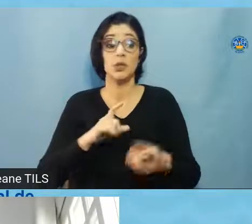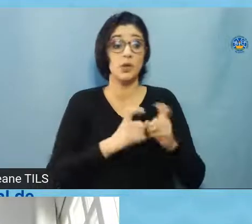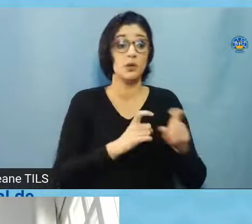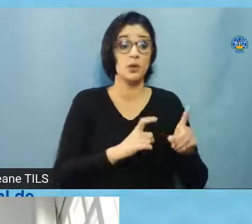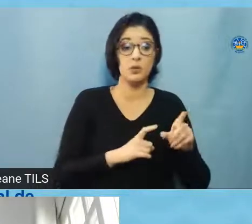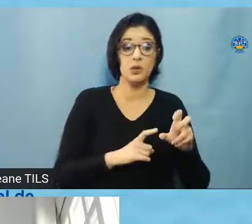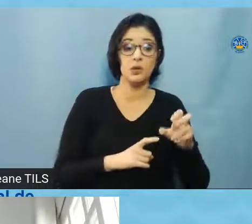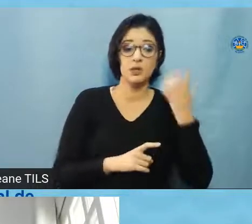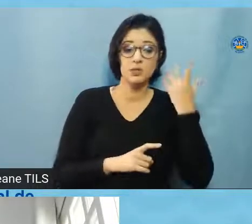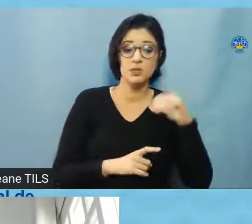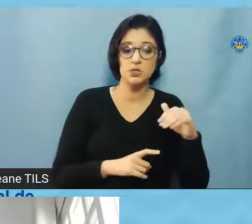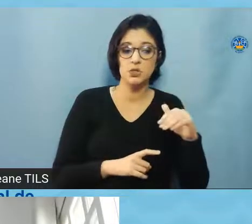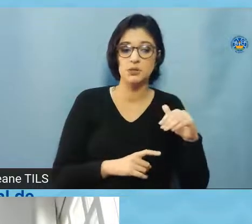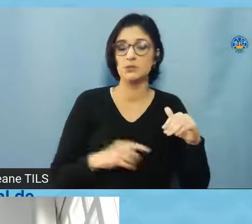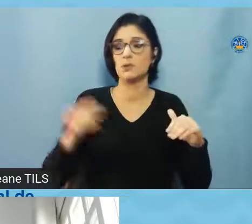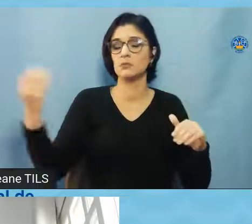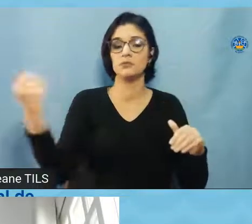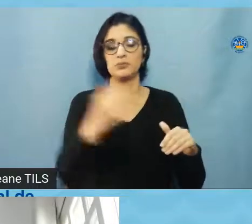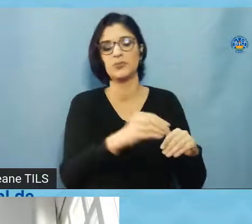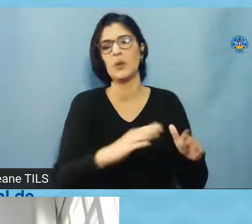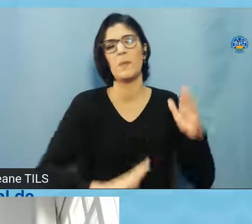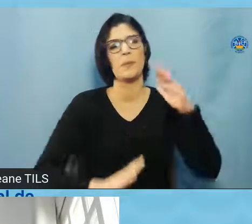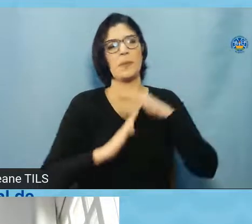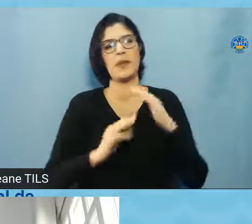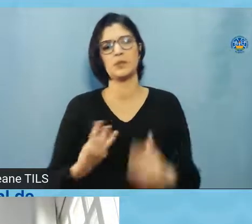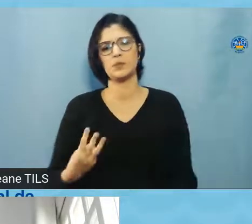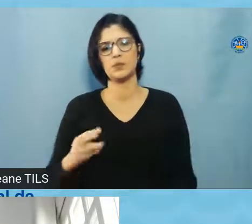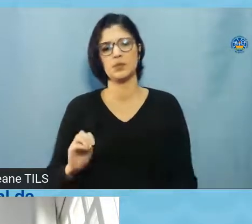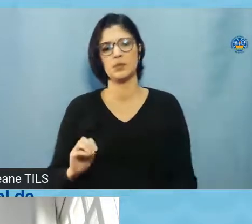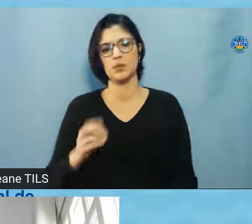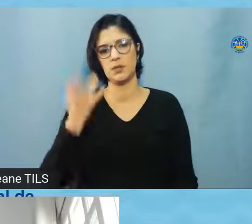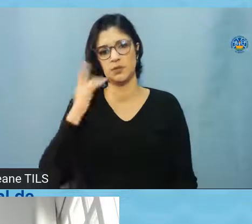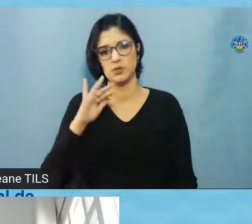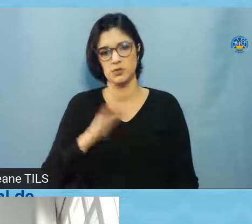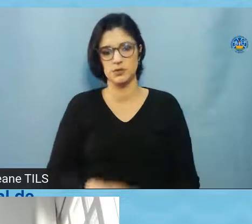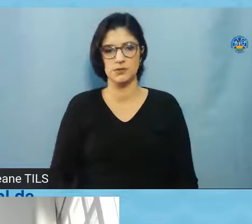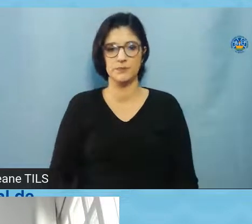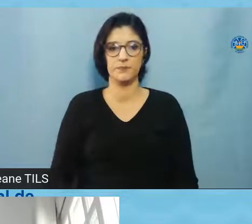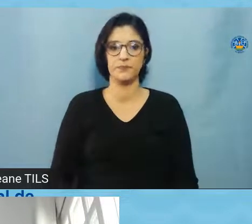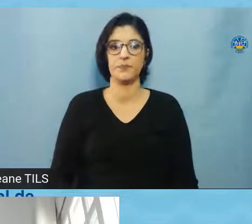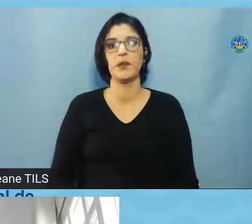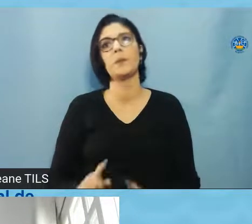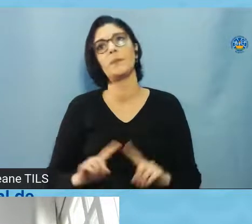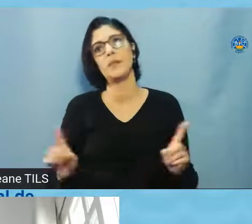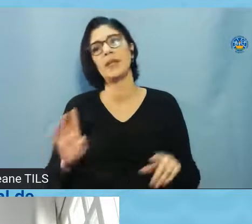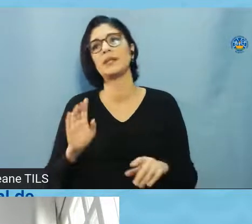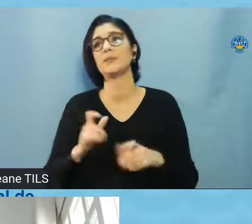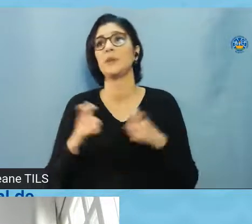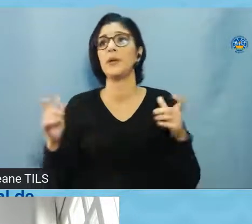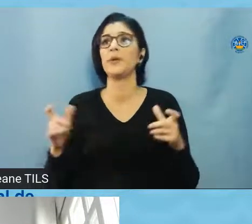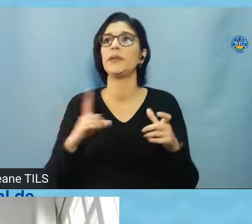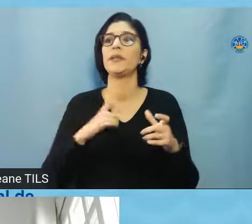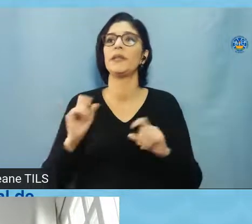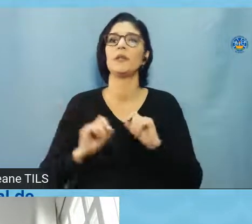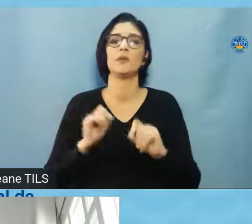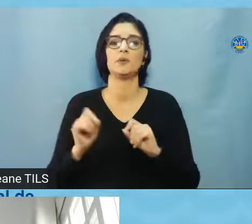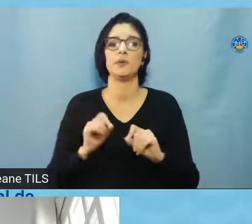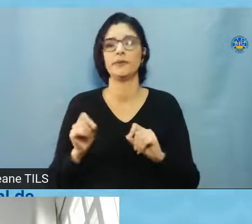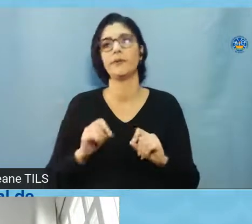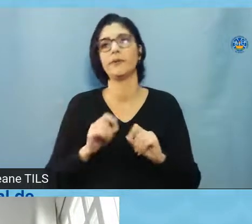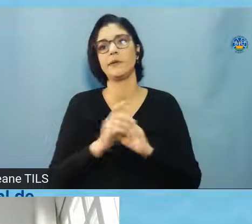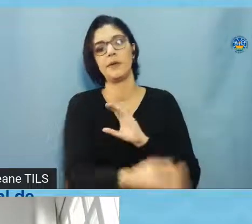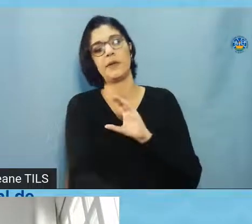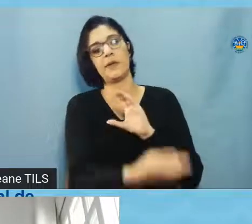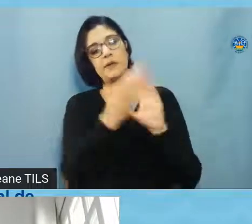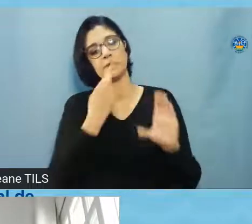máximo, em 30 dias vem a primeira decisão. Muitas vezes, essa primeira decisão é uma pendência, tá? Onde eu vou apresentar as respostas a essa